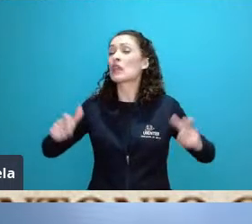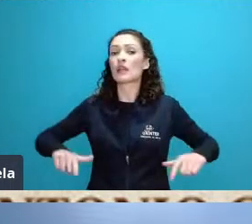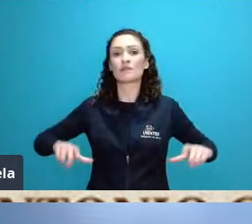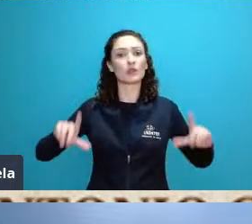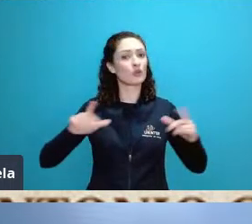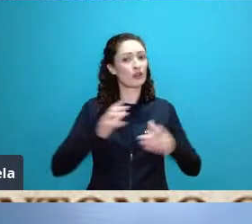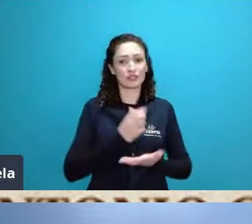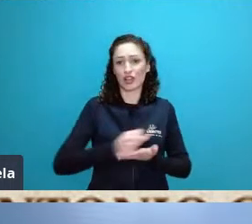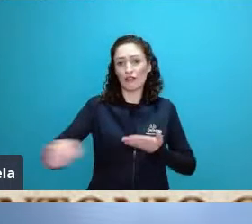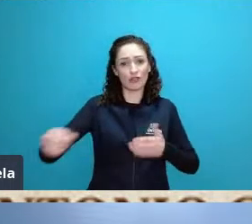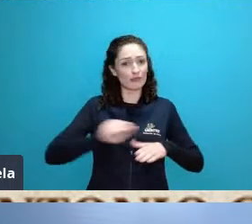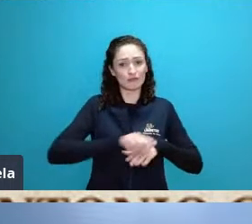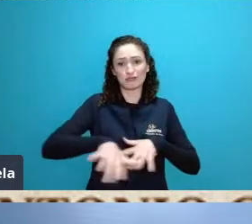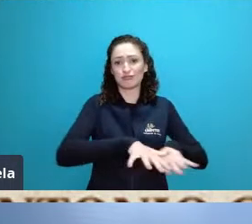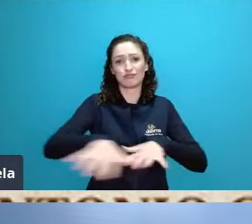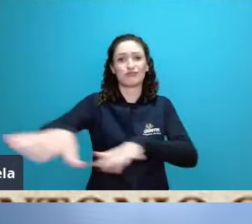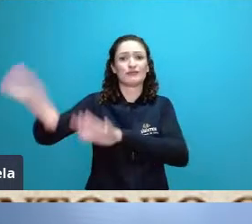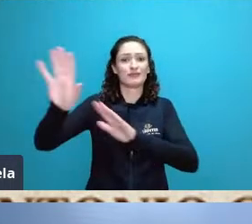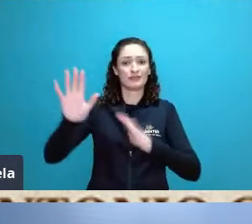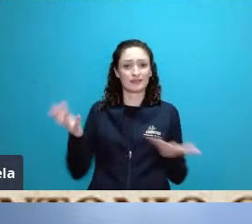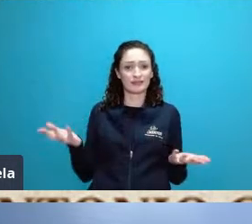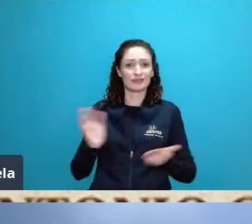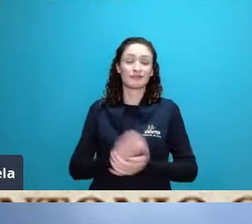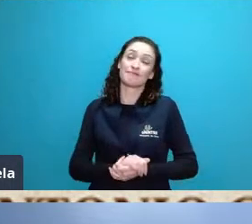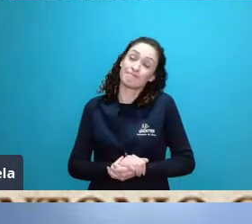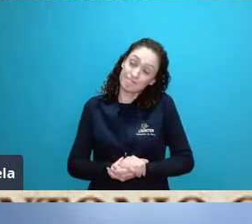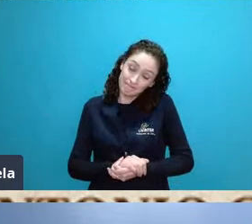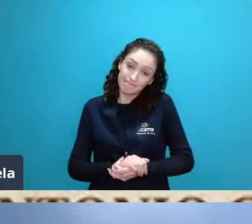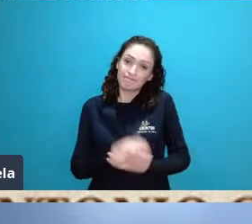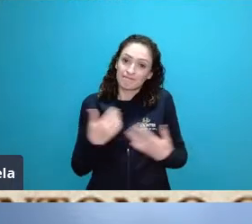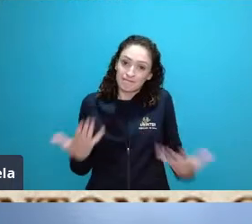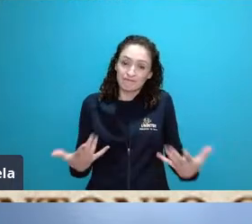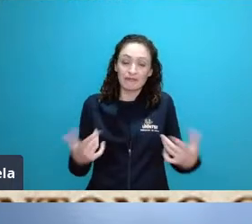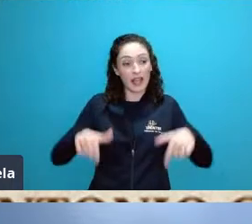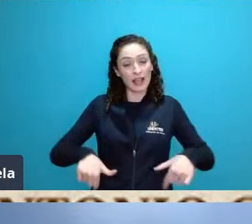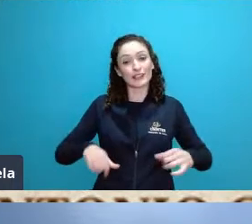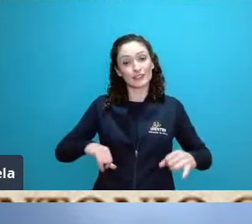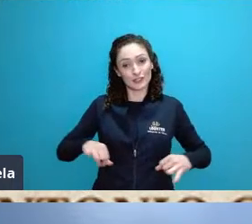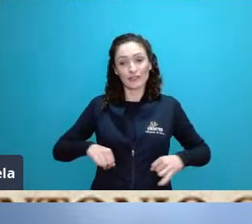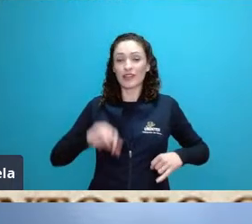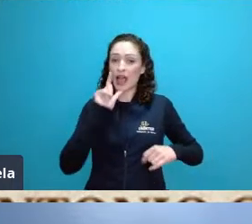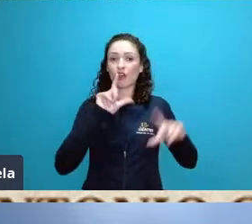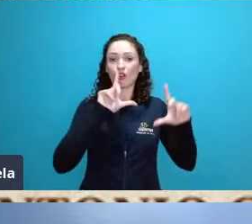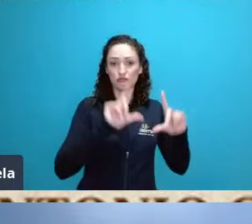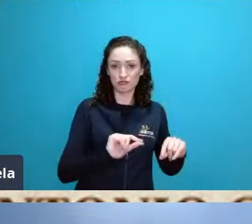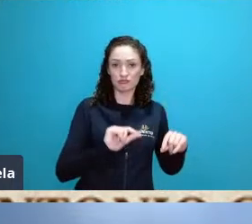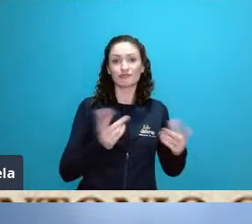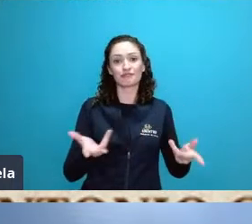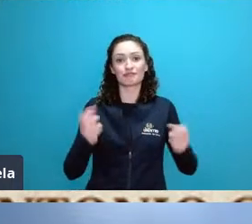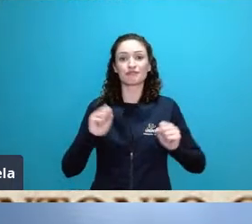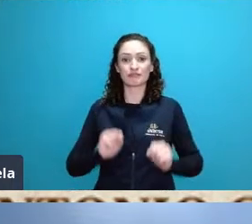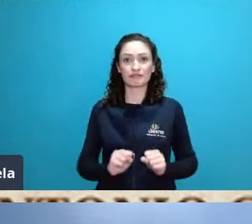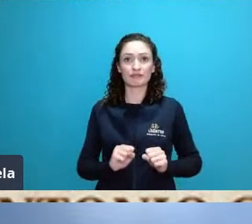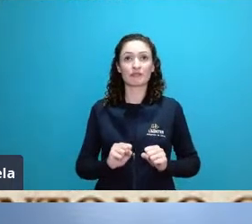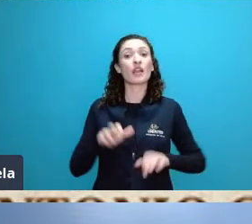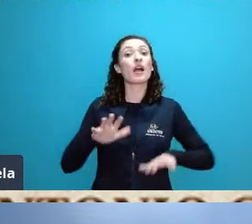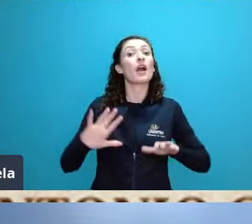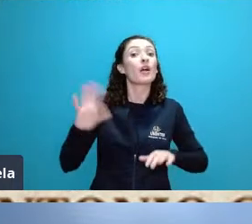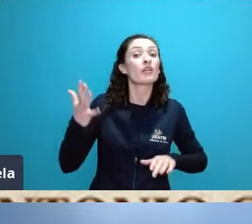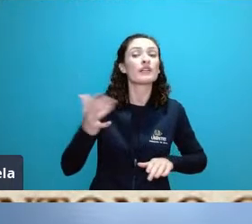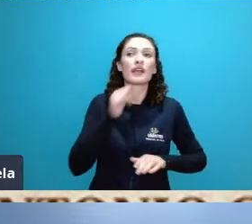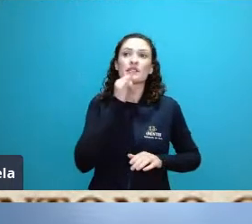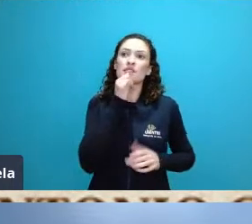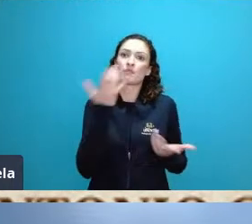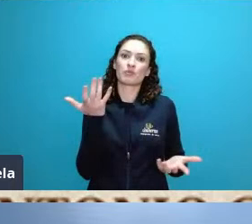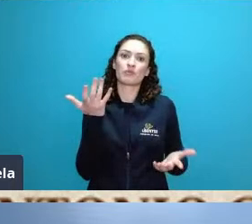passamos por falta com falta sofremos com falta de água às vezes por exemplo 20 dias sem chuva em